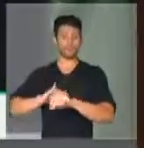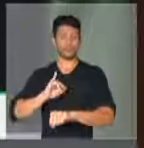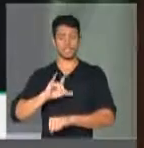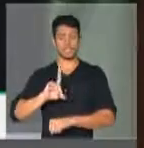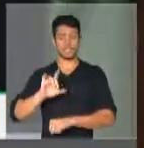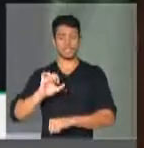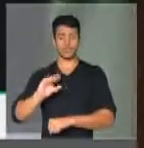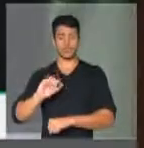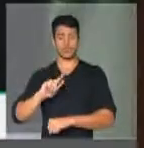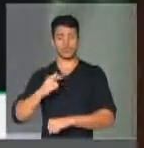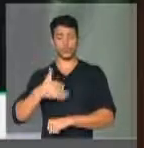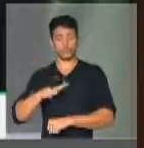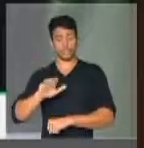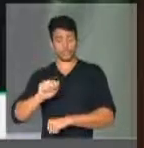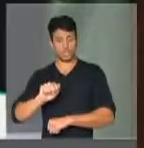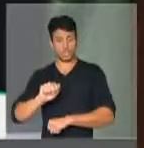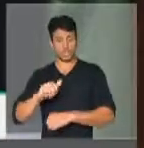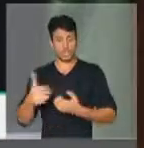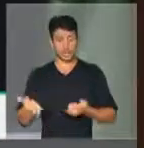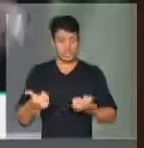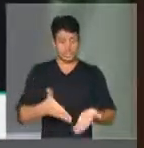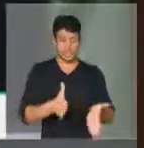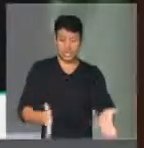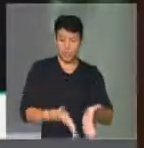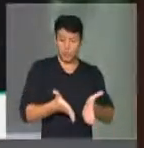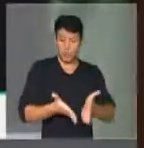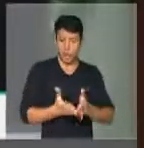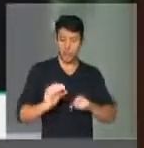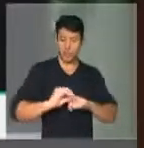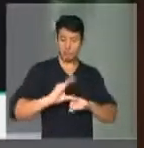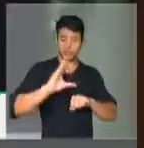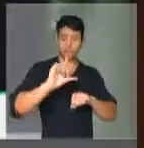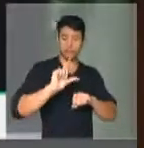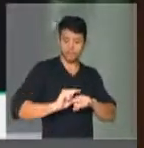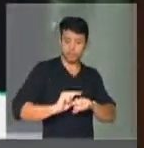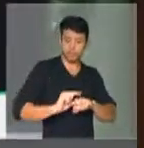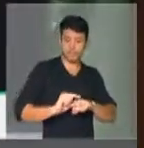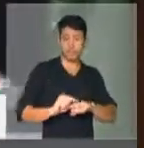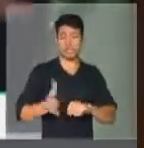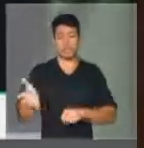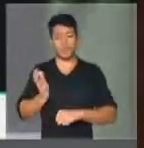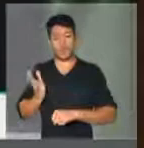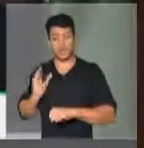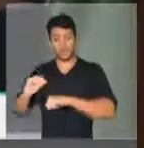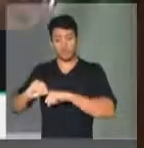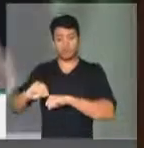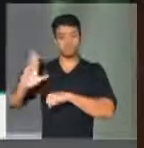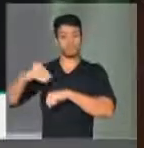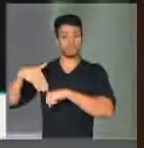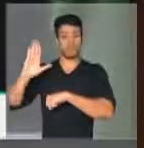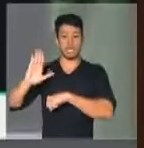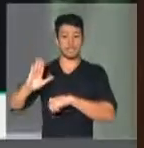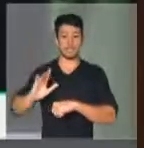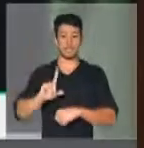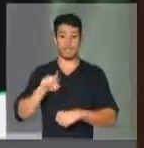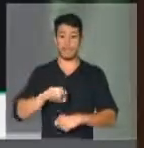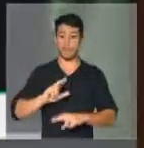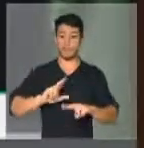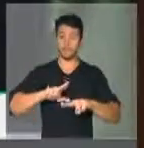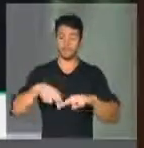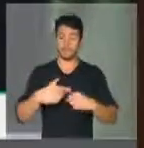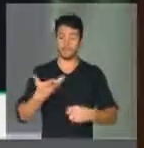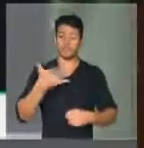com que o pobre aprenda menos e os ricos aprendam mais. E são eles que querem